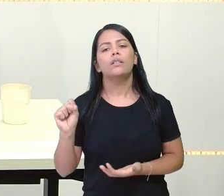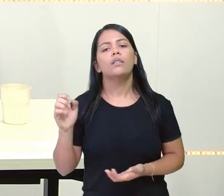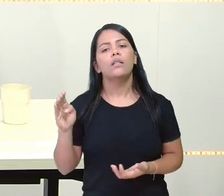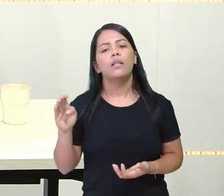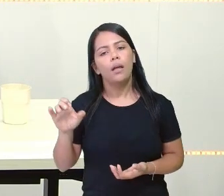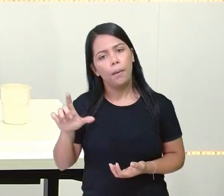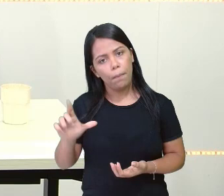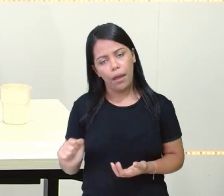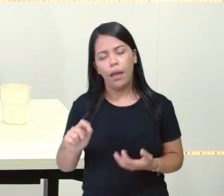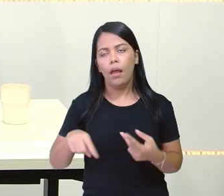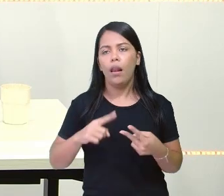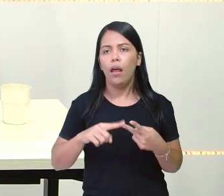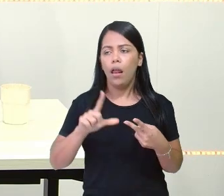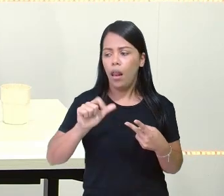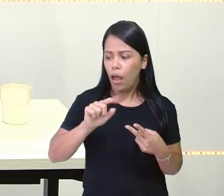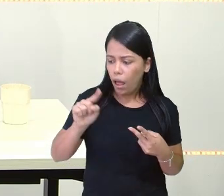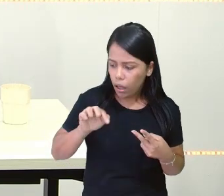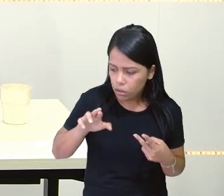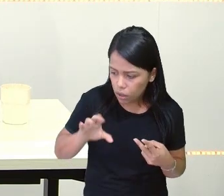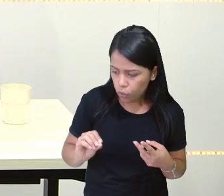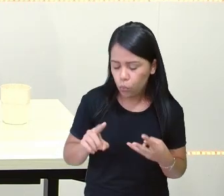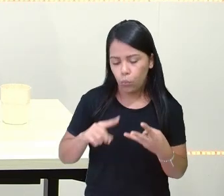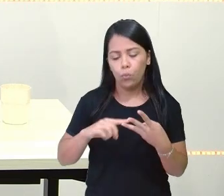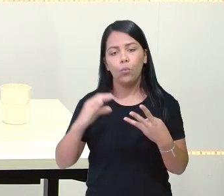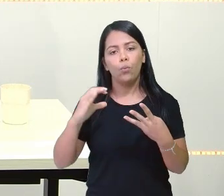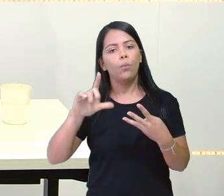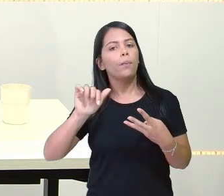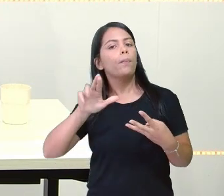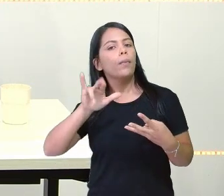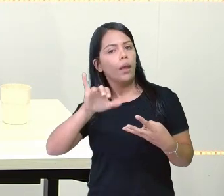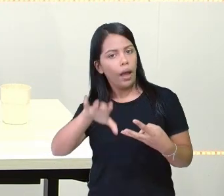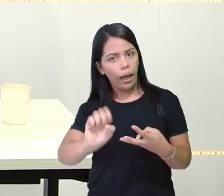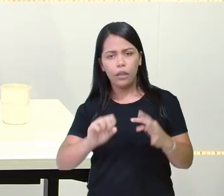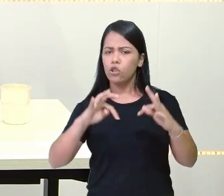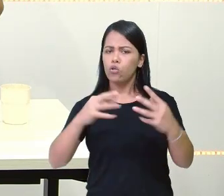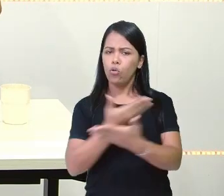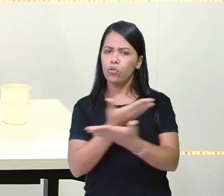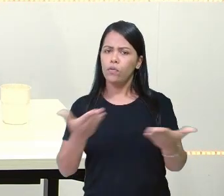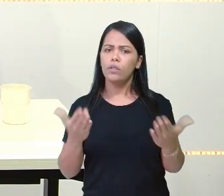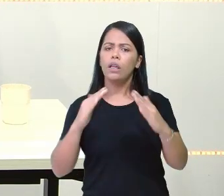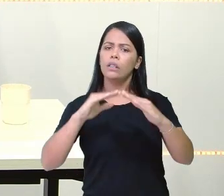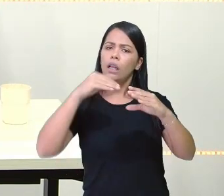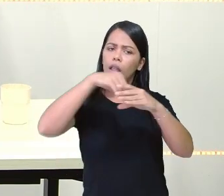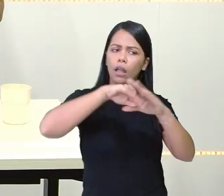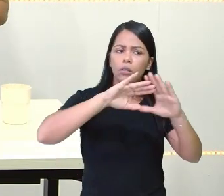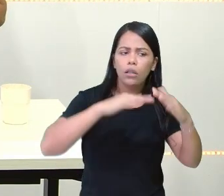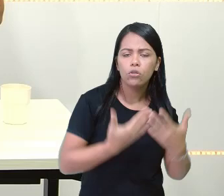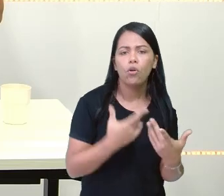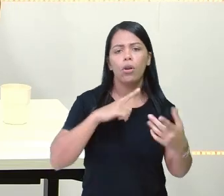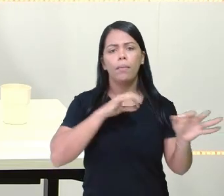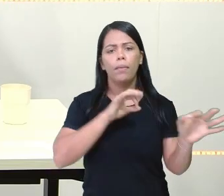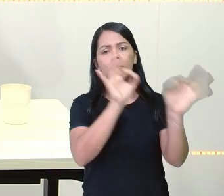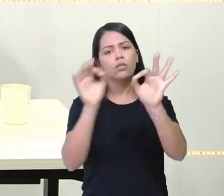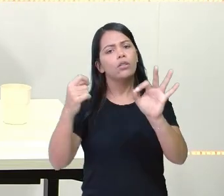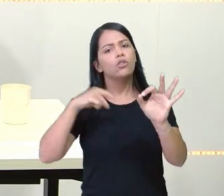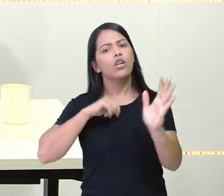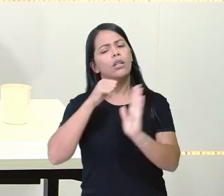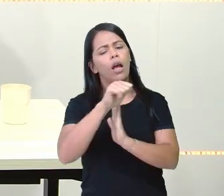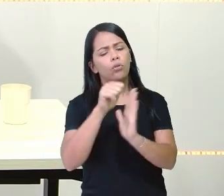Clarice, quem tá chegando por aí também, quem tá na escola, nos acompanhando, vai colocando a resposta aí no caderno.